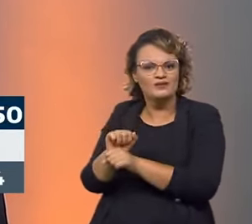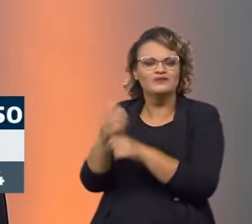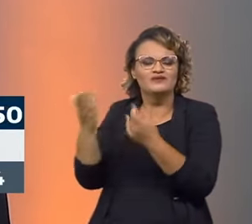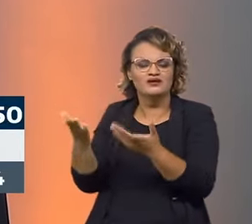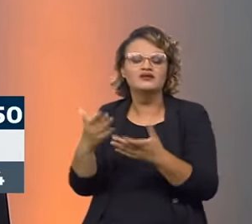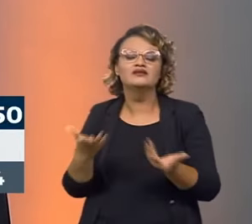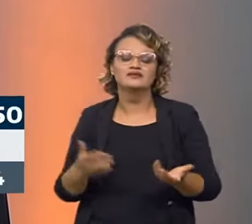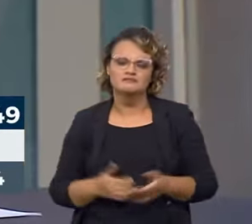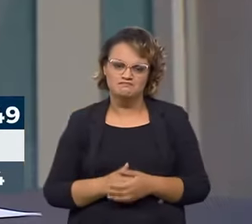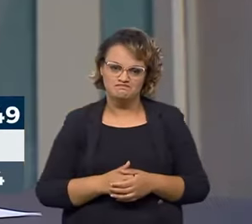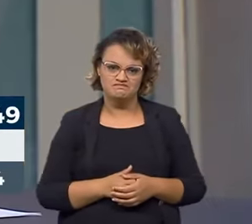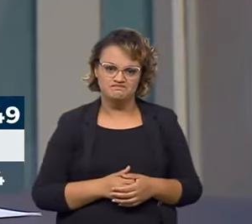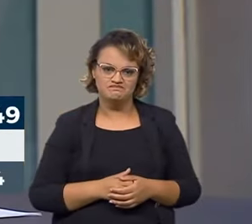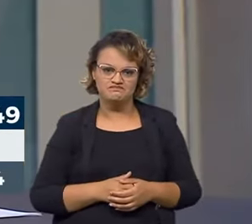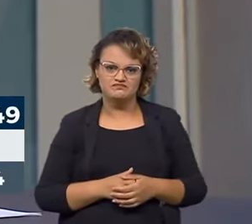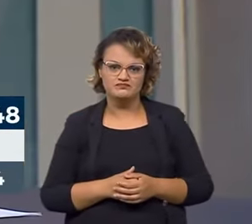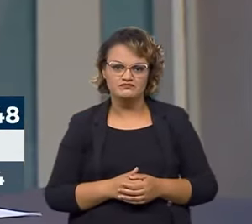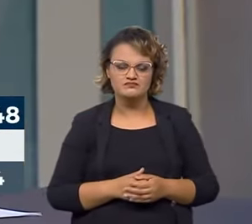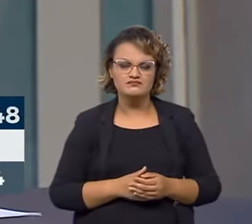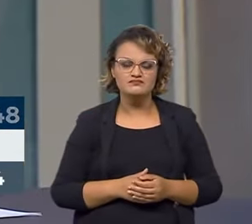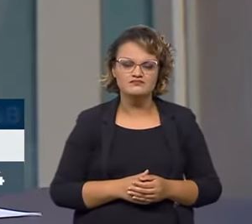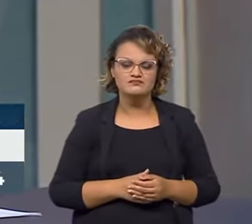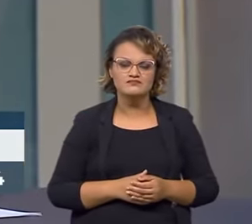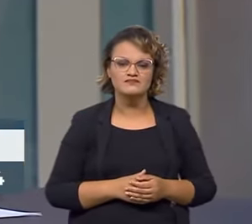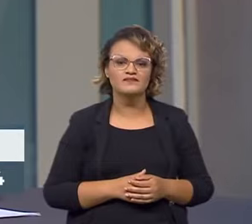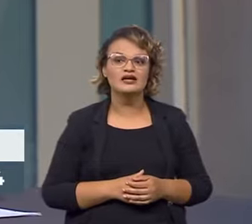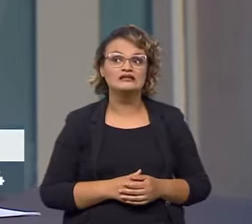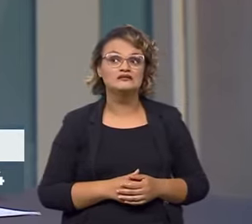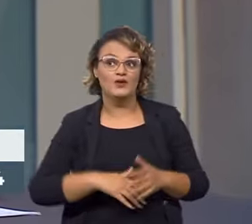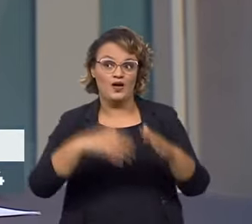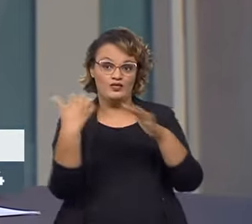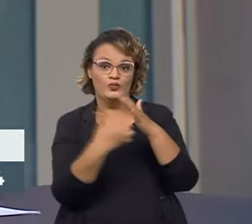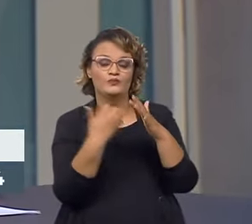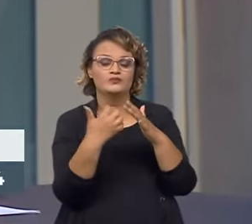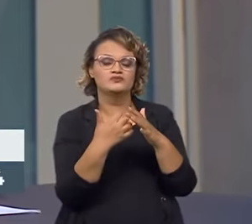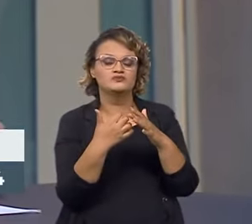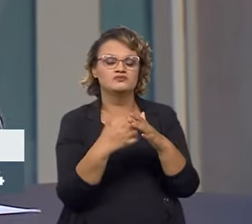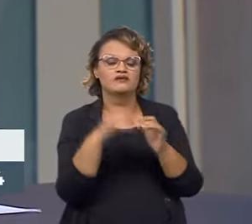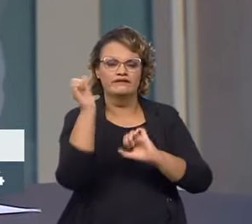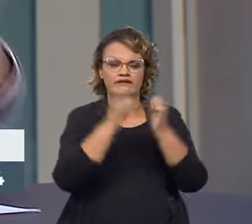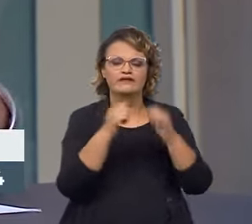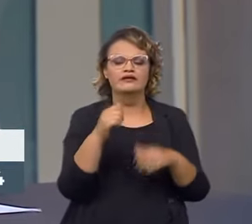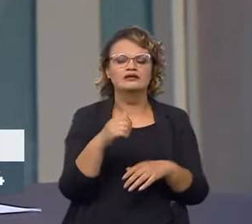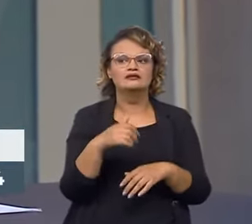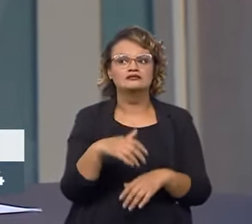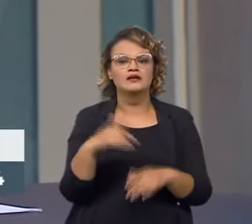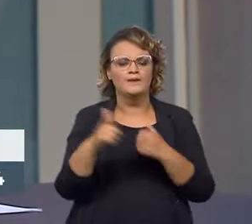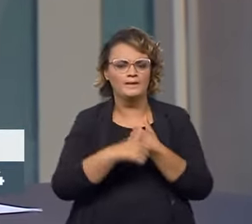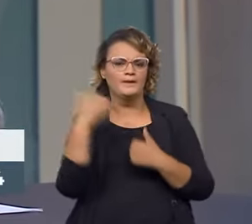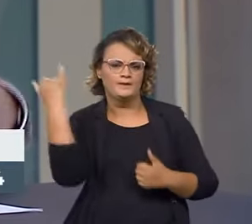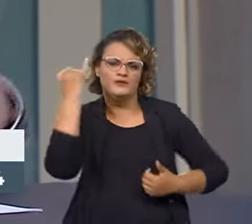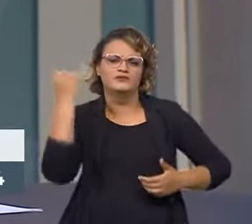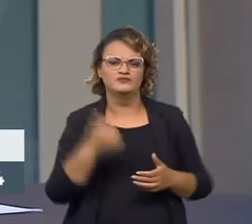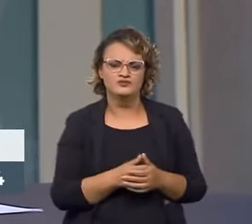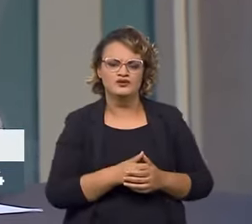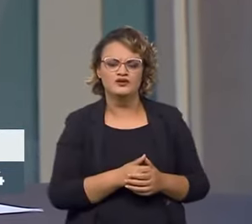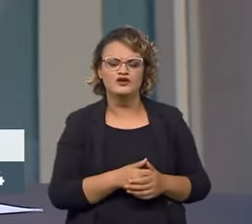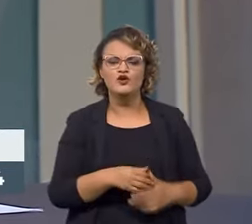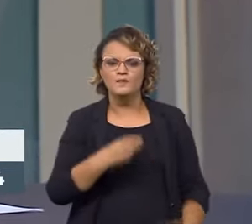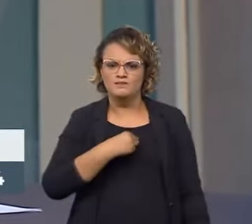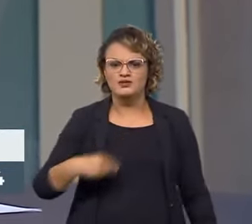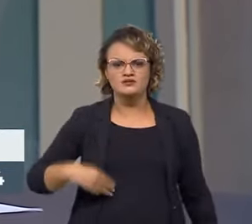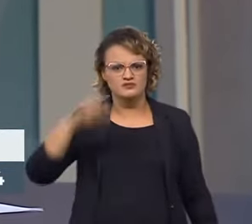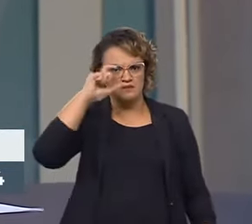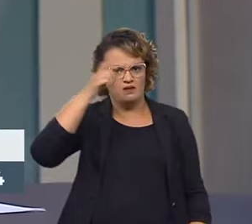Ministério da Saúde? A indústria tem um grande papel a fazer hoje que é até de reindustrialização do país. O ministro Paulo Guedes tem